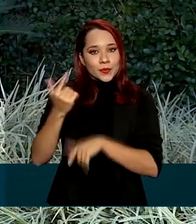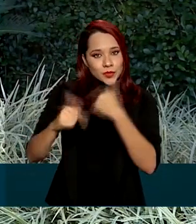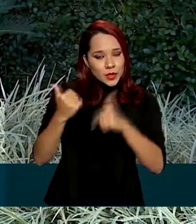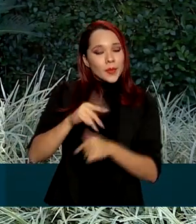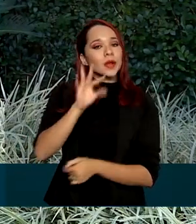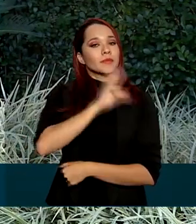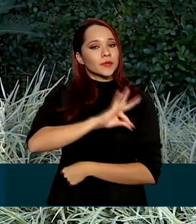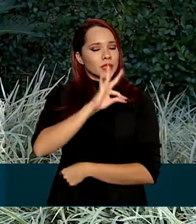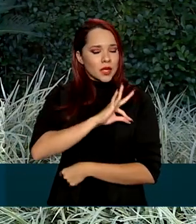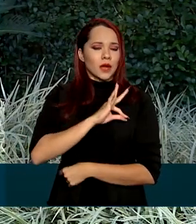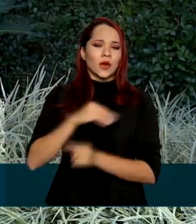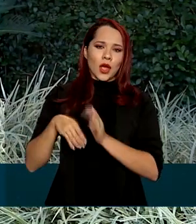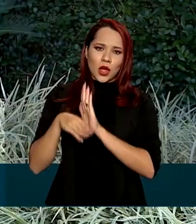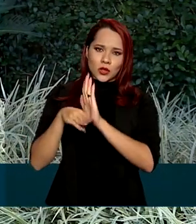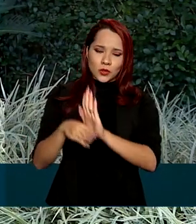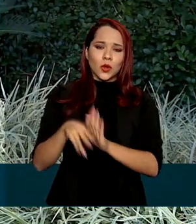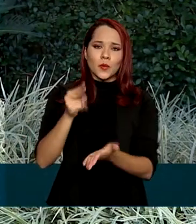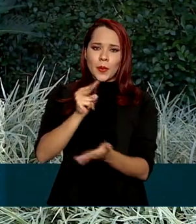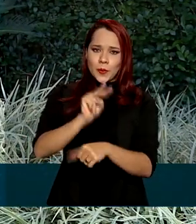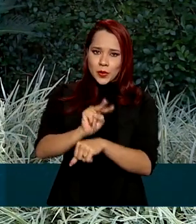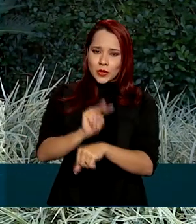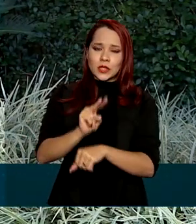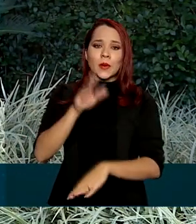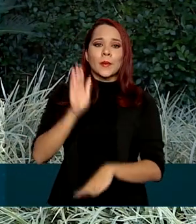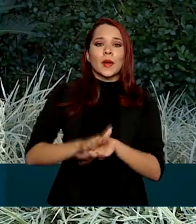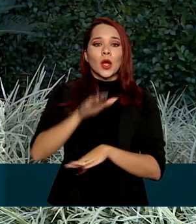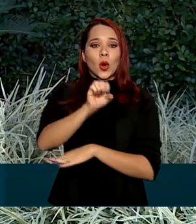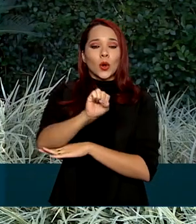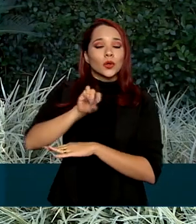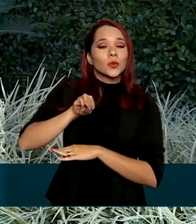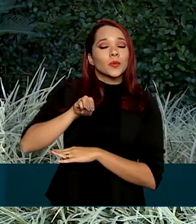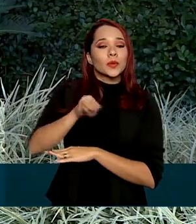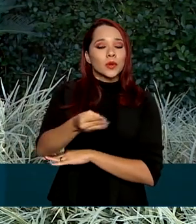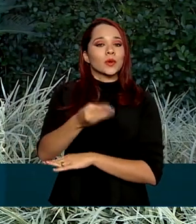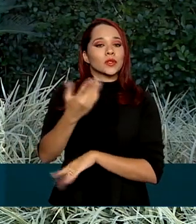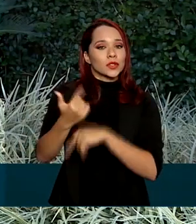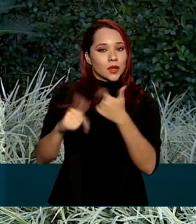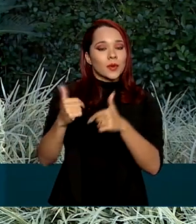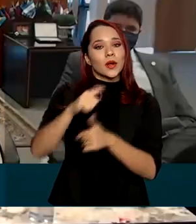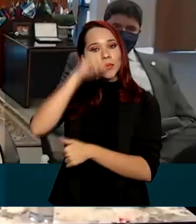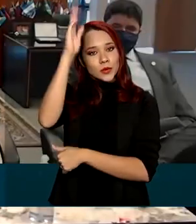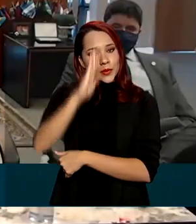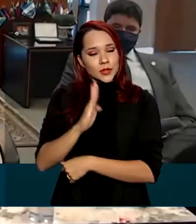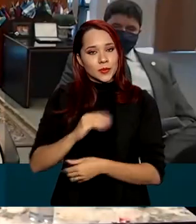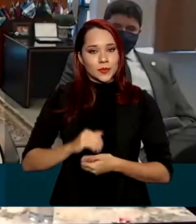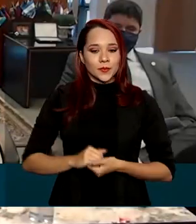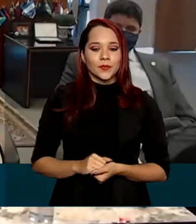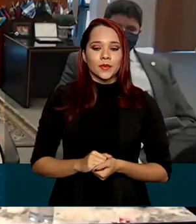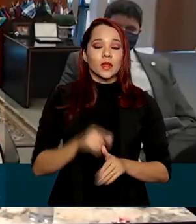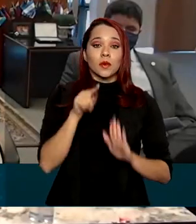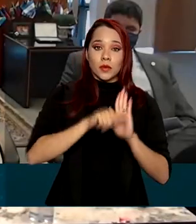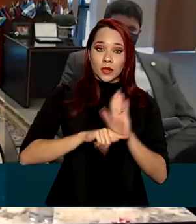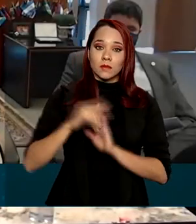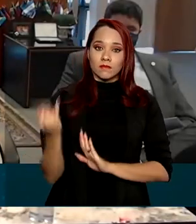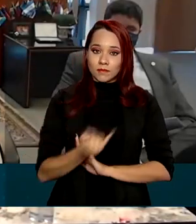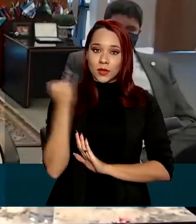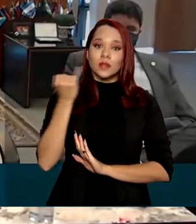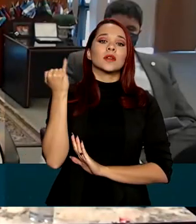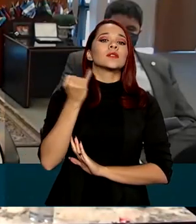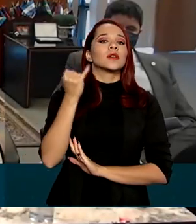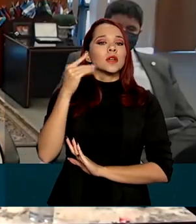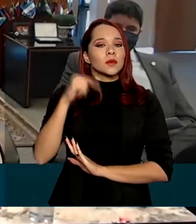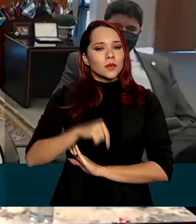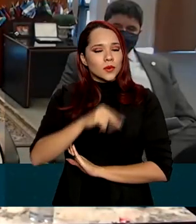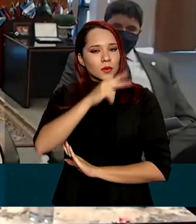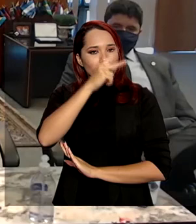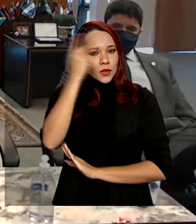e da renda contribuiu para a preservação de mais de 8 milhões de empregos no país. É um programa fundamental para o brasileiro e